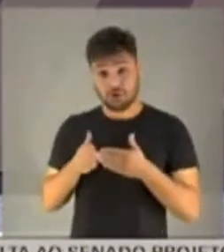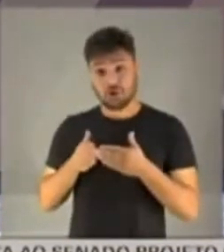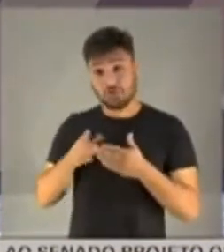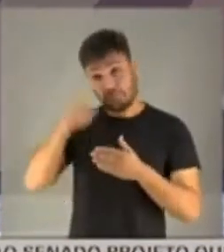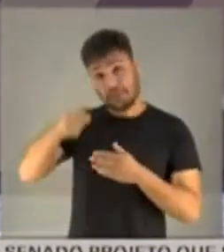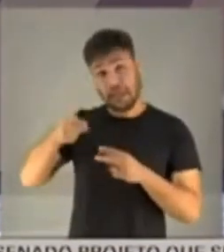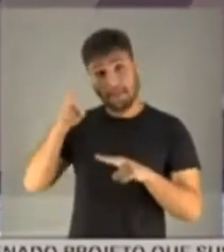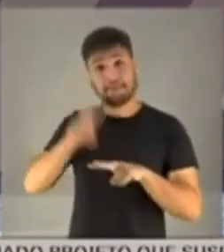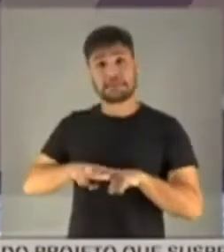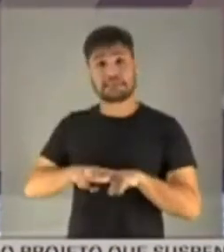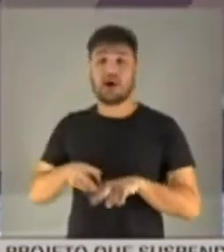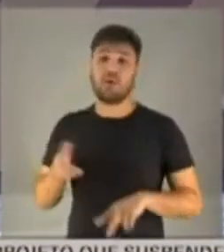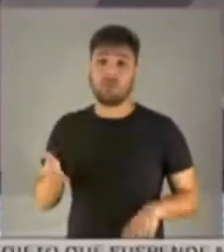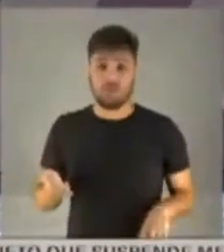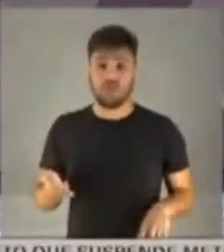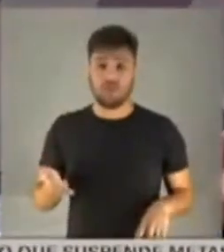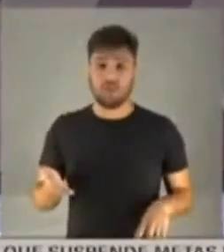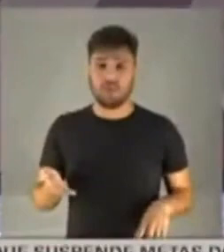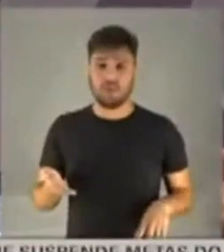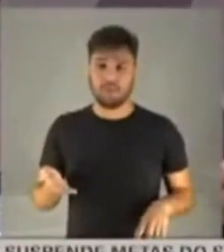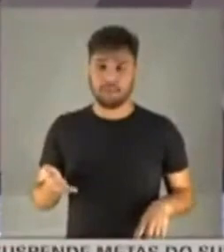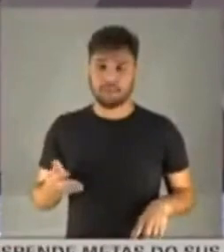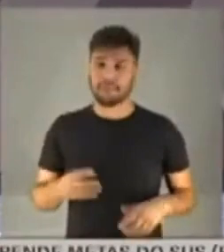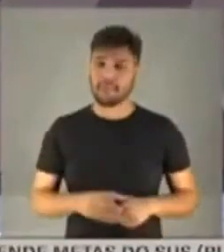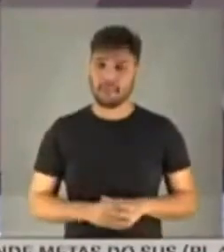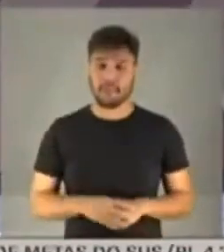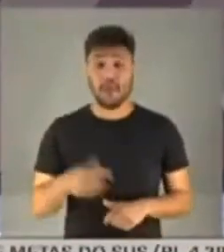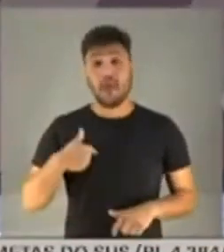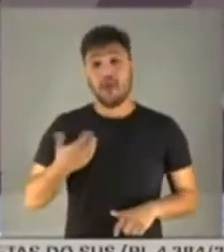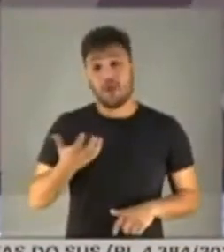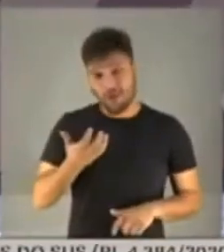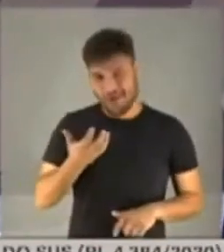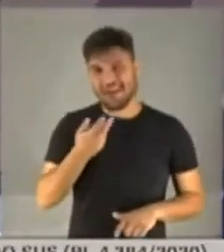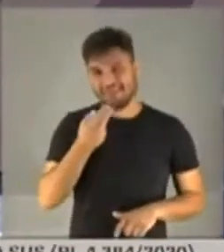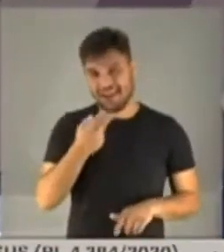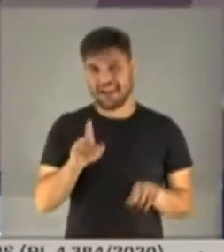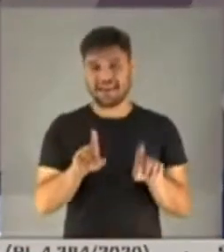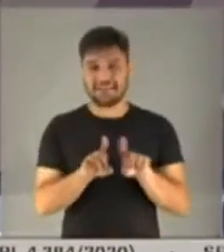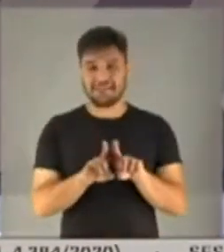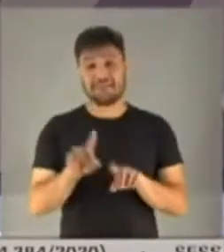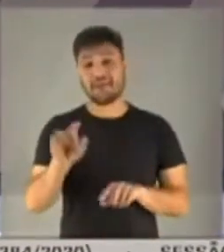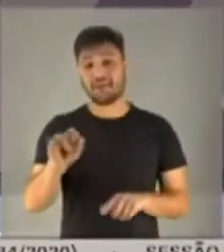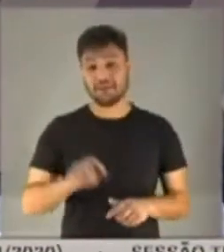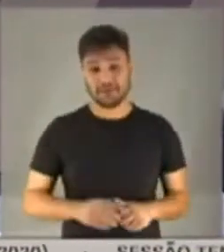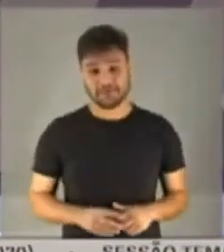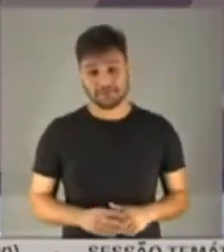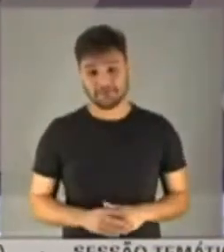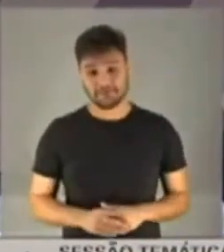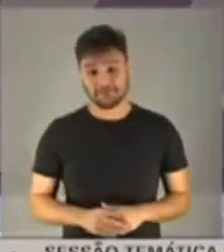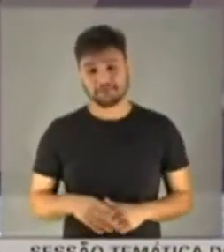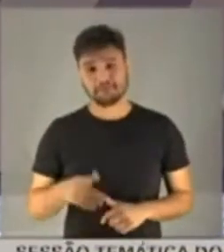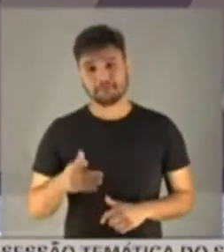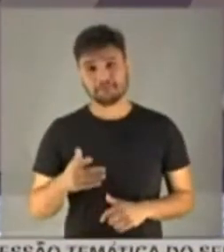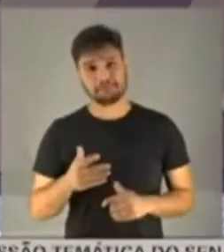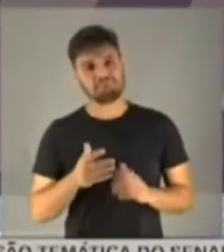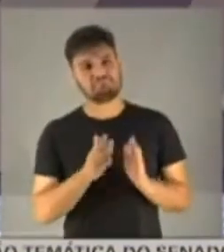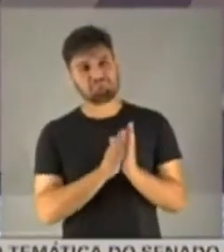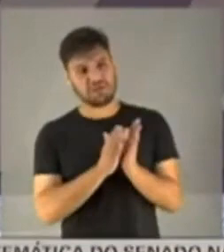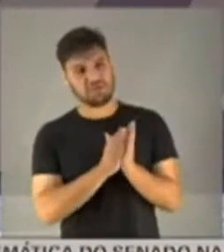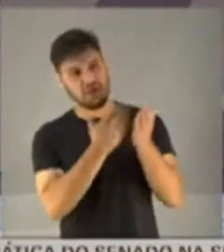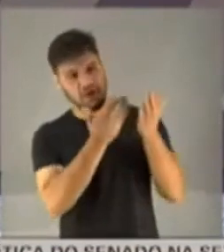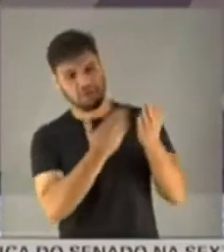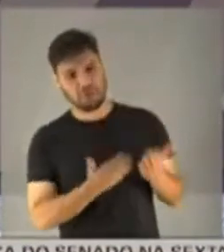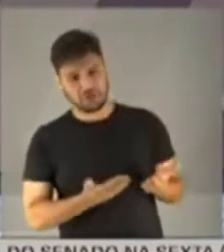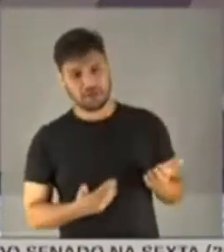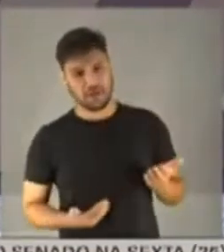prisão dele. E por falar nisso, eu quero aproveitar a oportunidade para encarecer a Vossa Excelência,